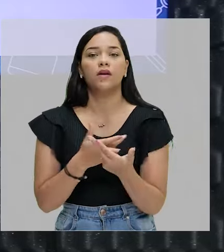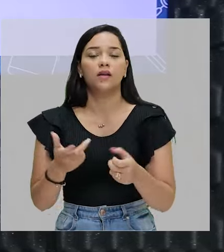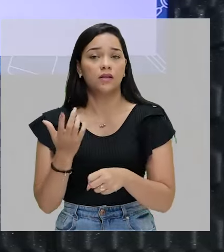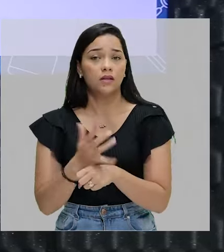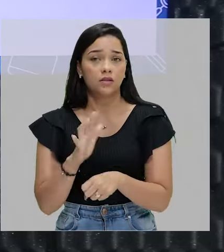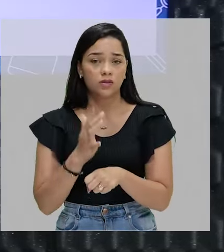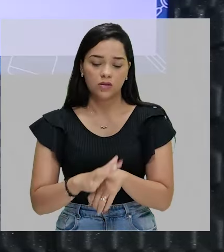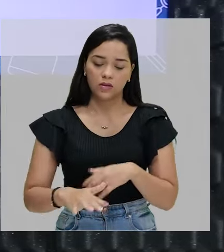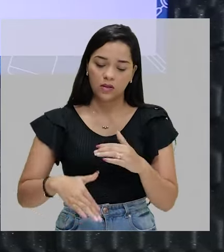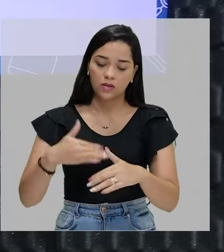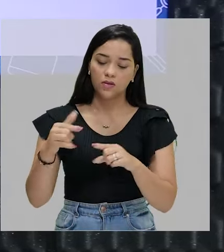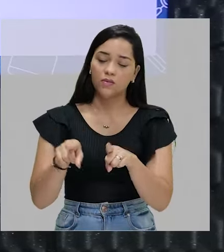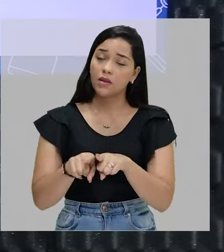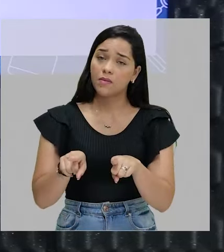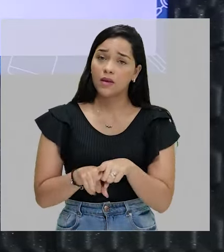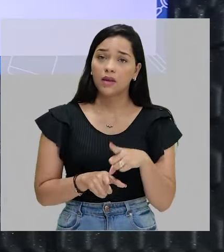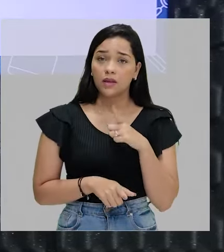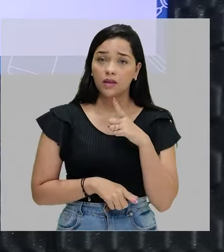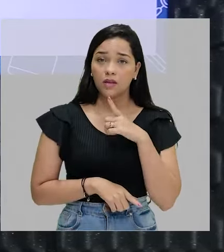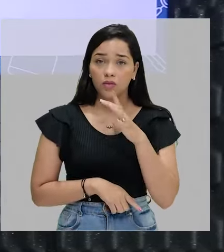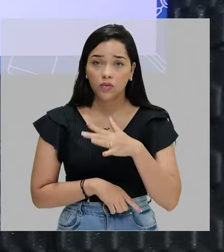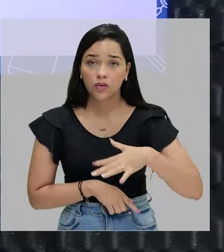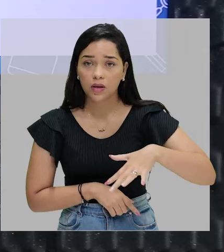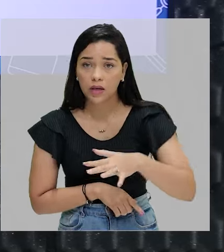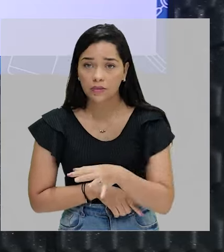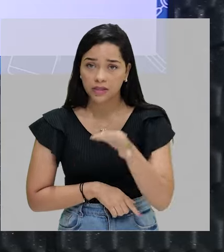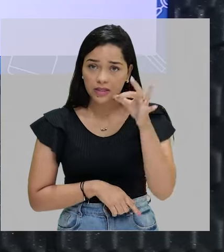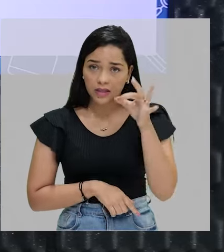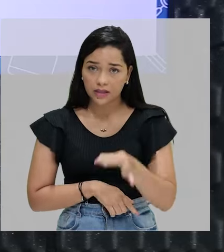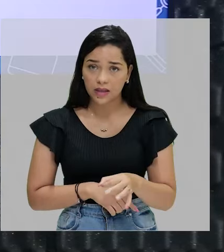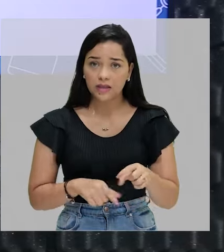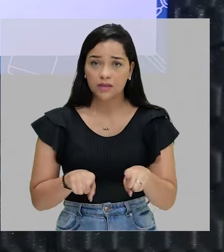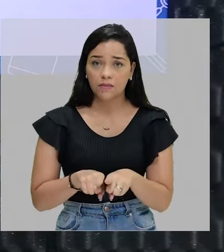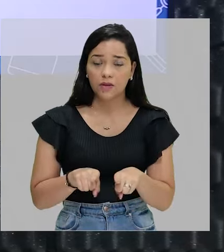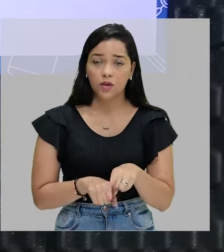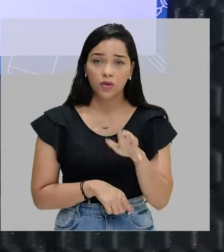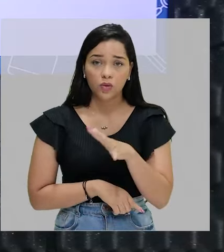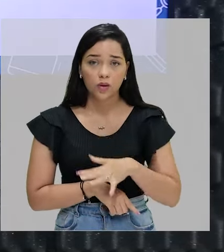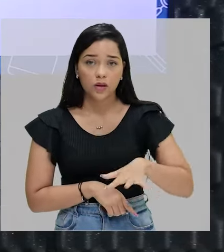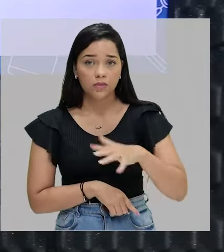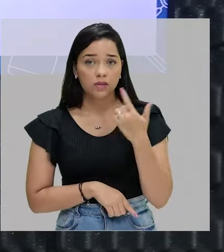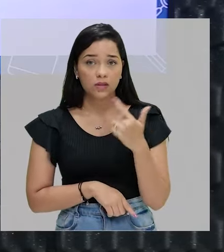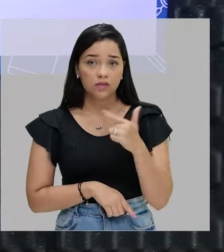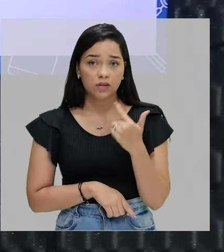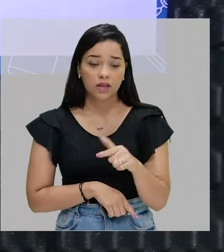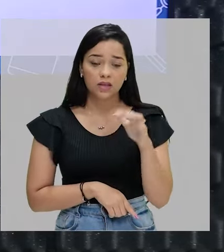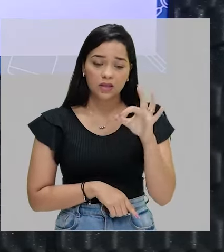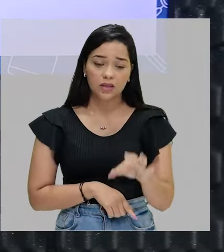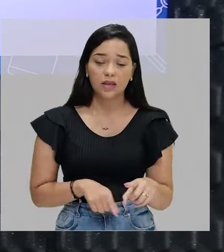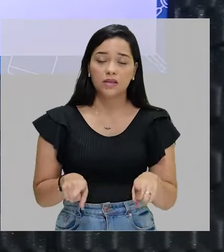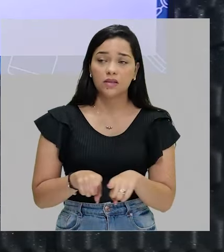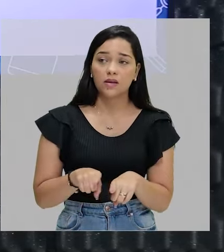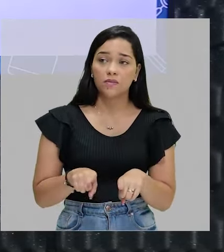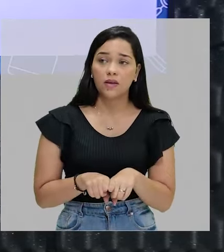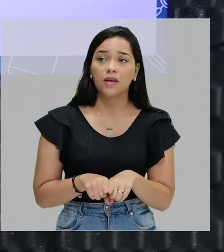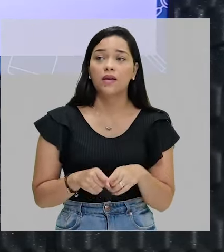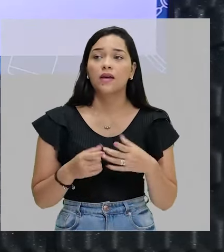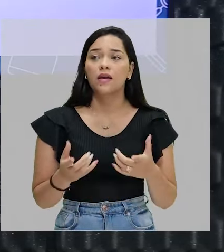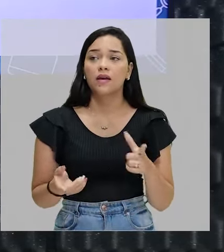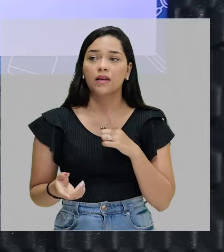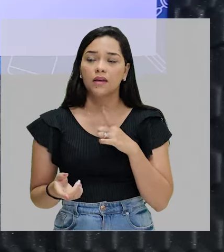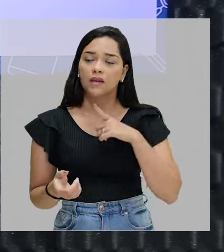desenvolvem, elas desenvolvem no campo das certezas, no campo das incertezas e também no campo da